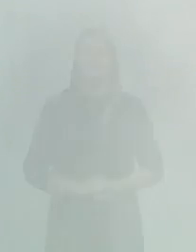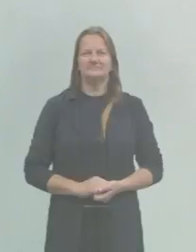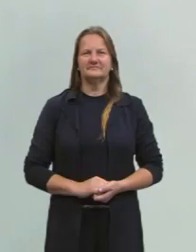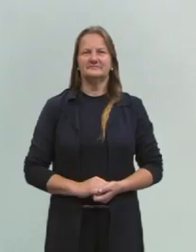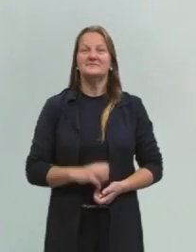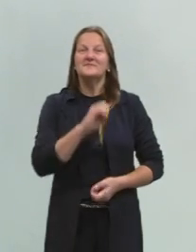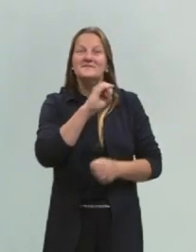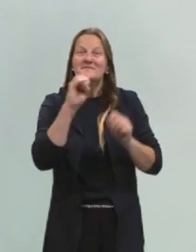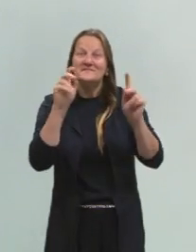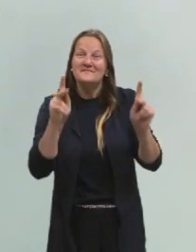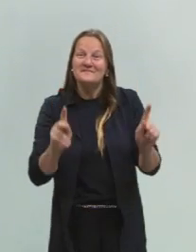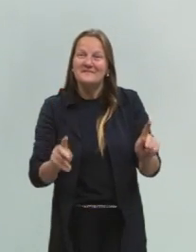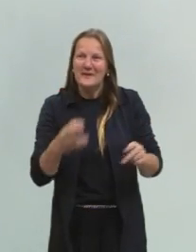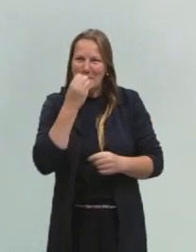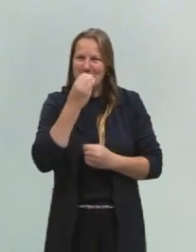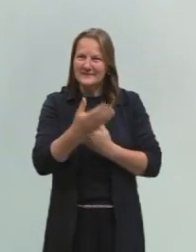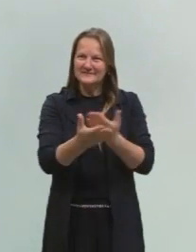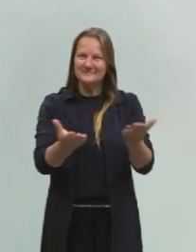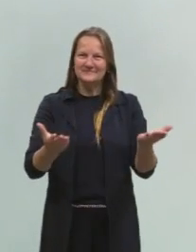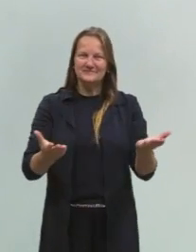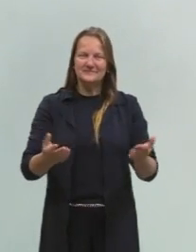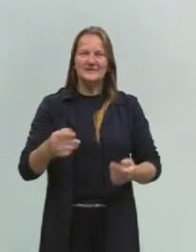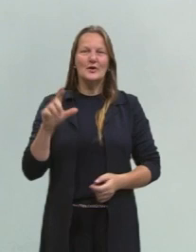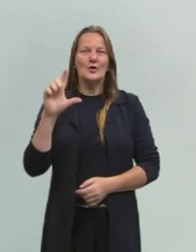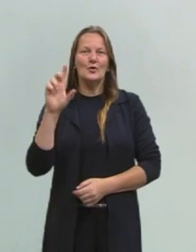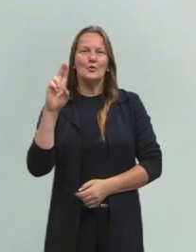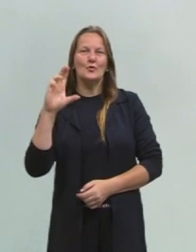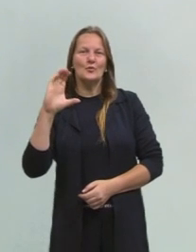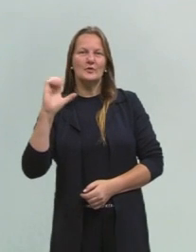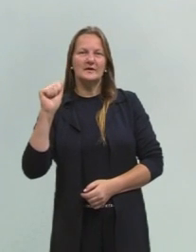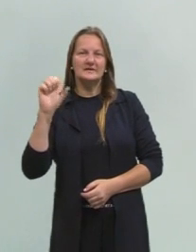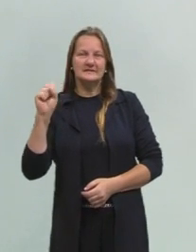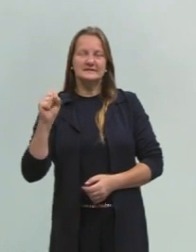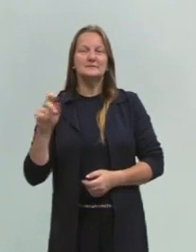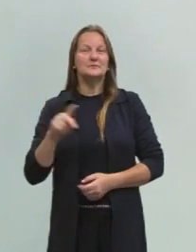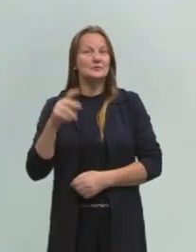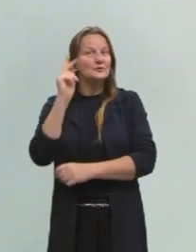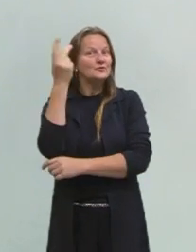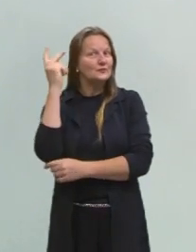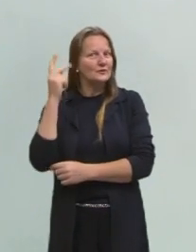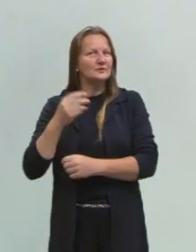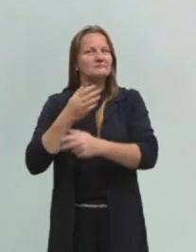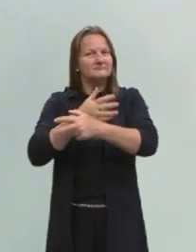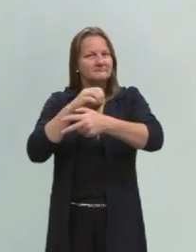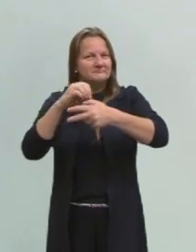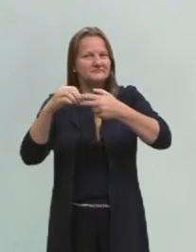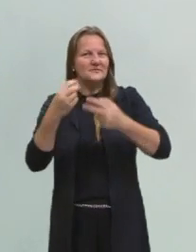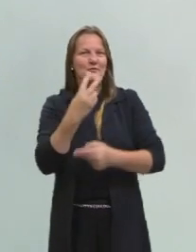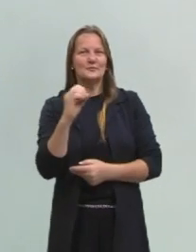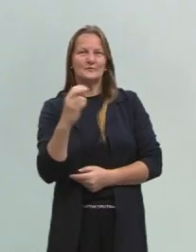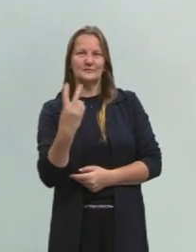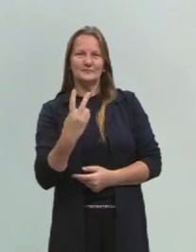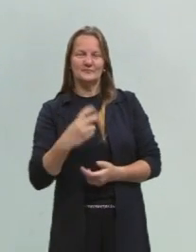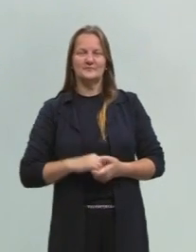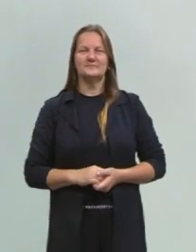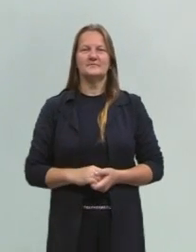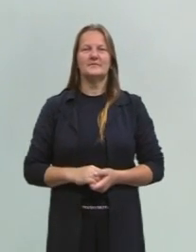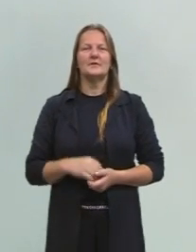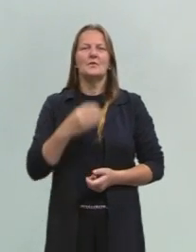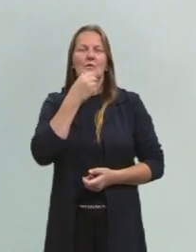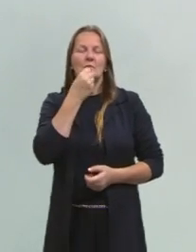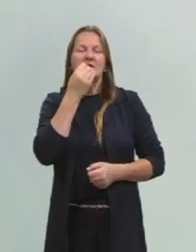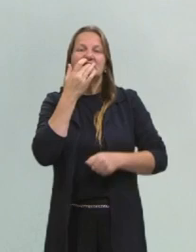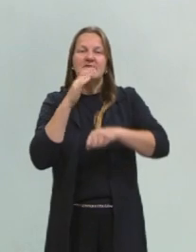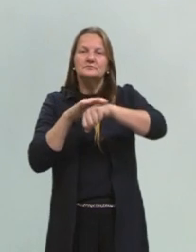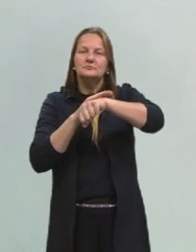E aí, pessoal, tudo bem? Eu sou o Lucas Labella, professor de História do Pré-ENEM RS 2022. Eu sou um homem